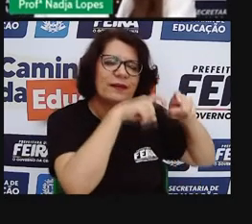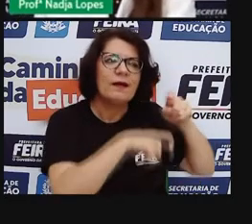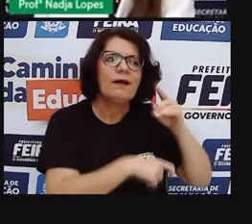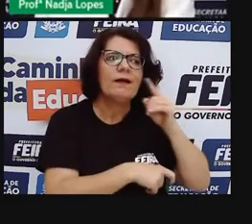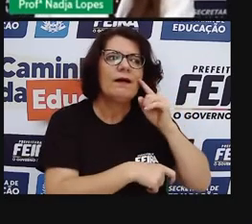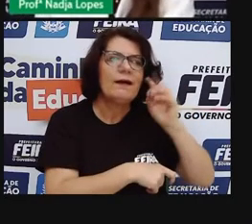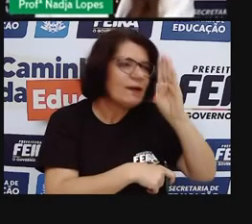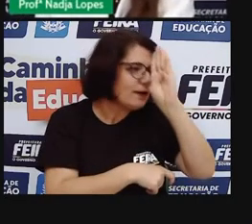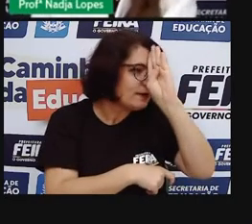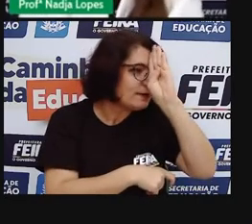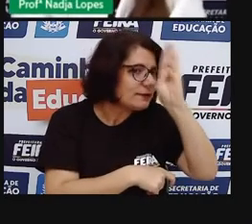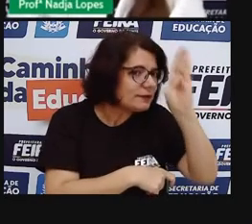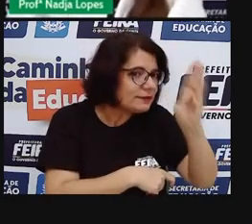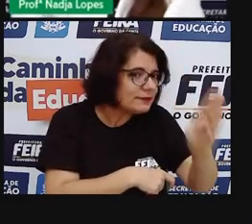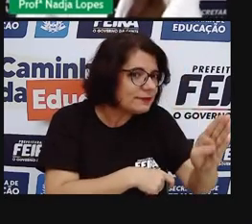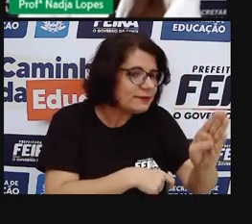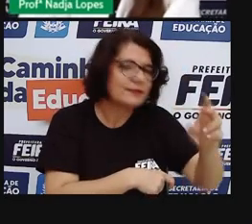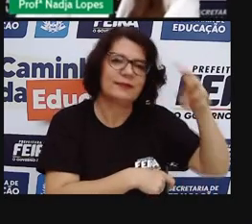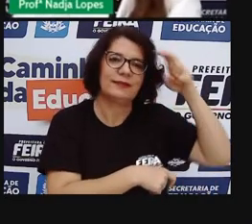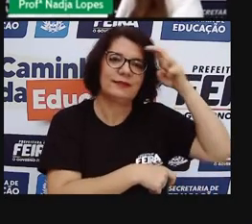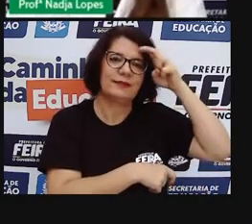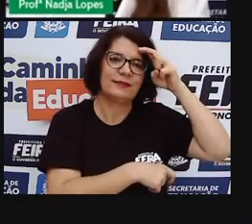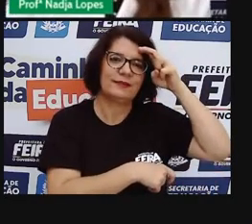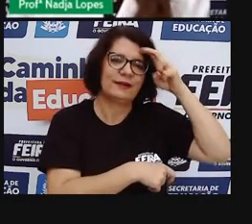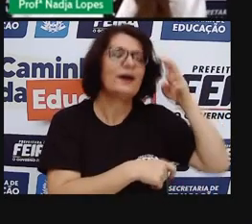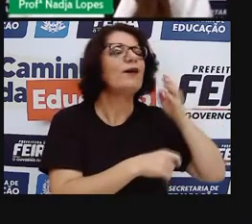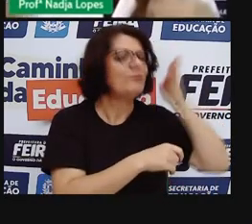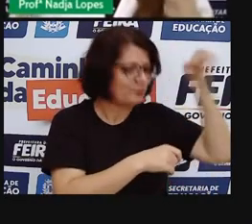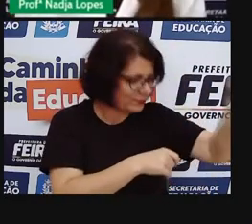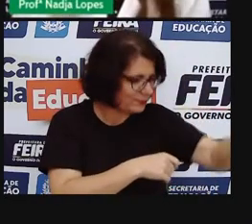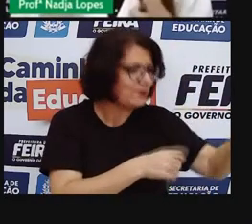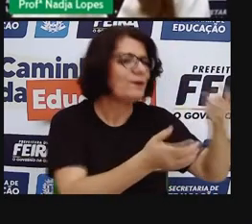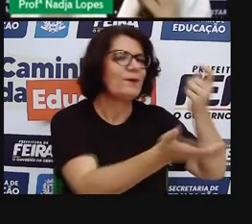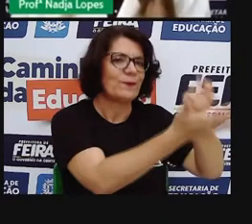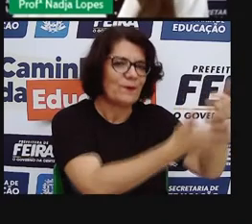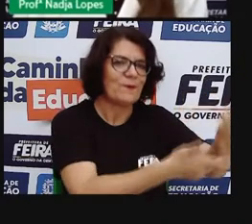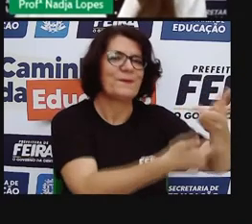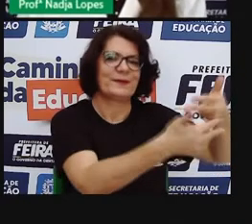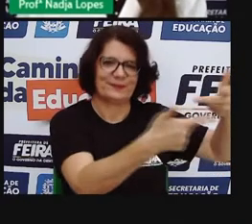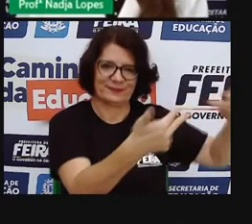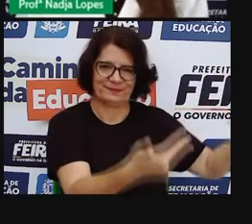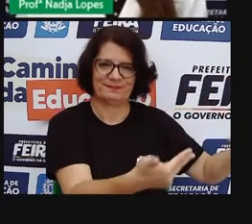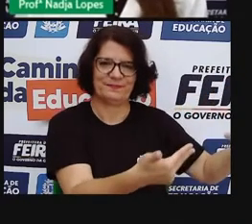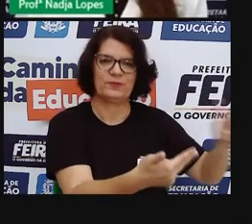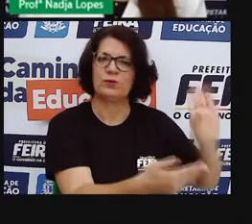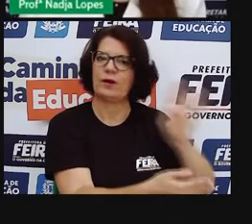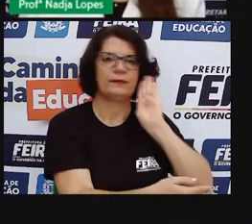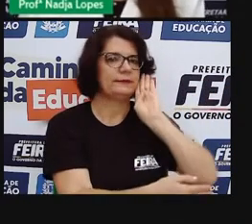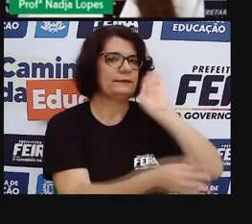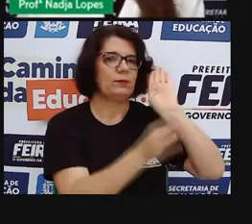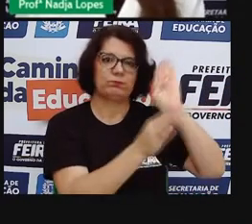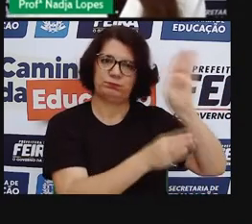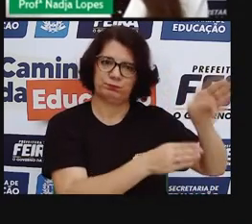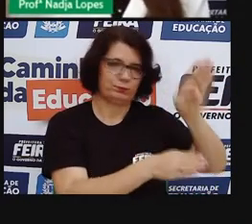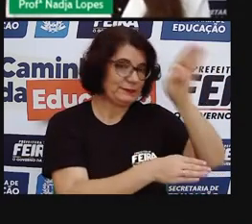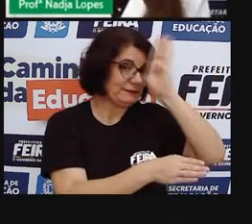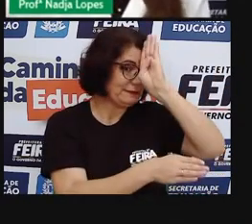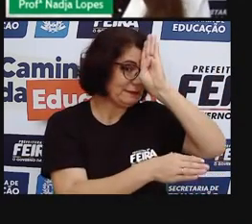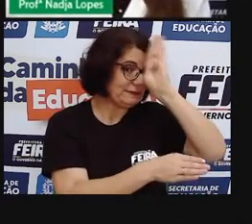para a cidade para fazer a feira. Então, naquele dia, a gente tem a feira muito forte. O é que acontece?